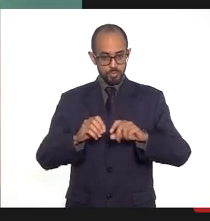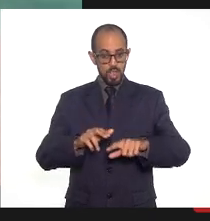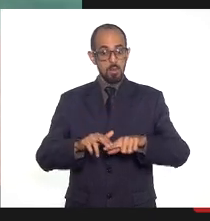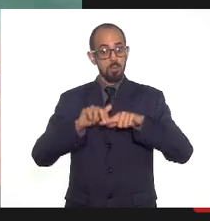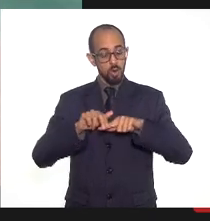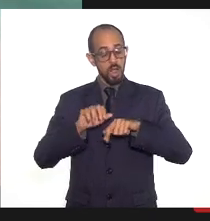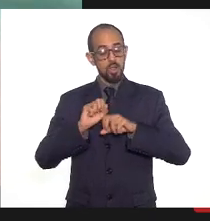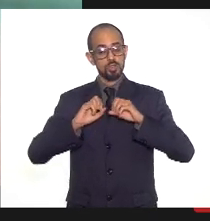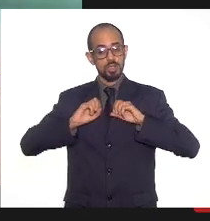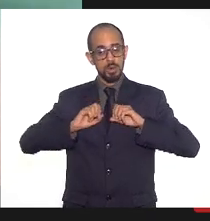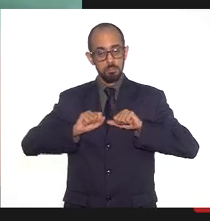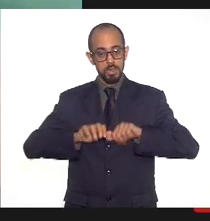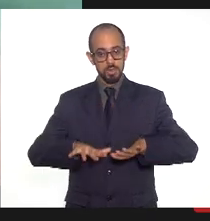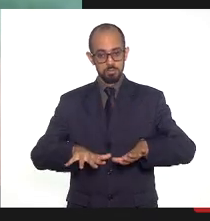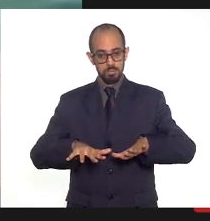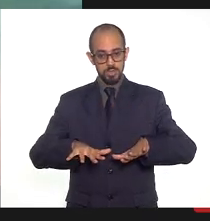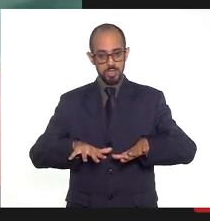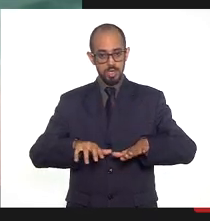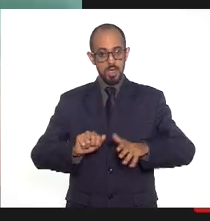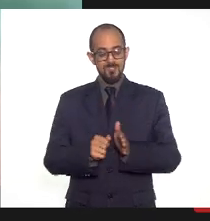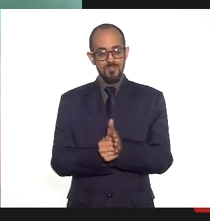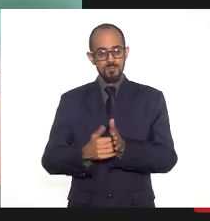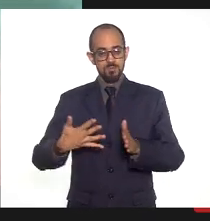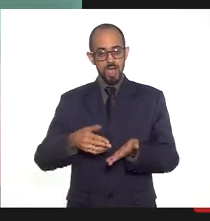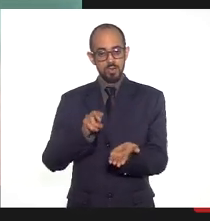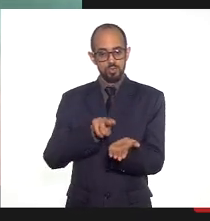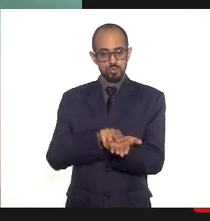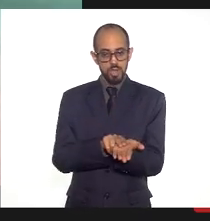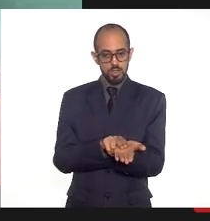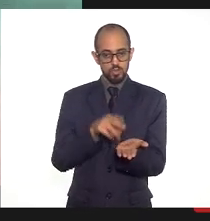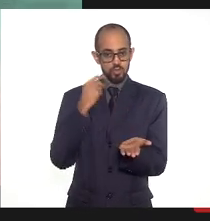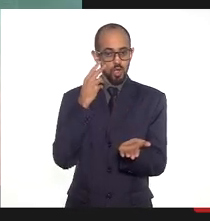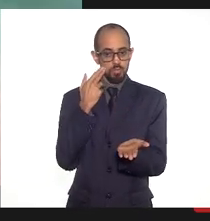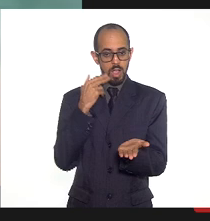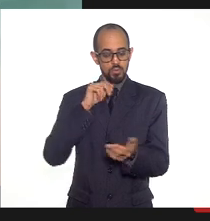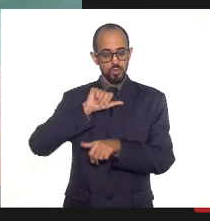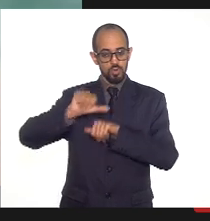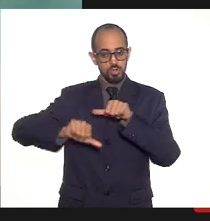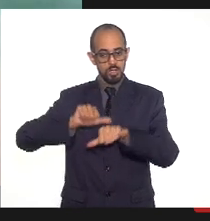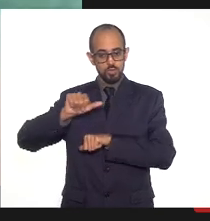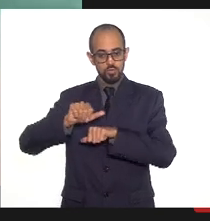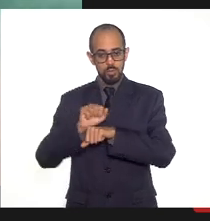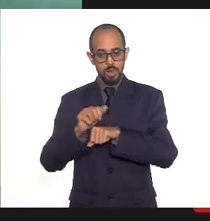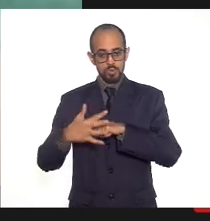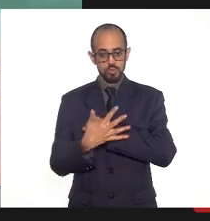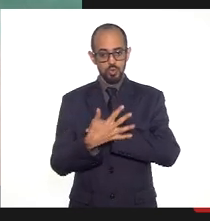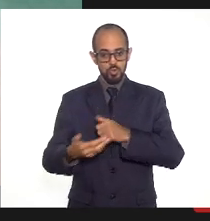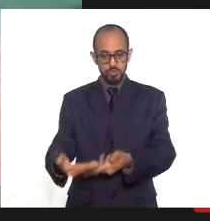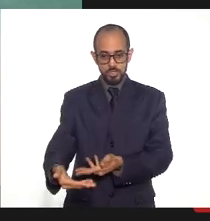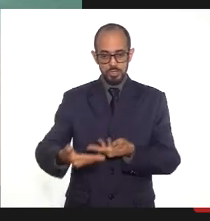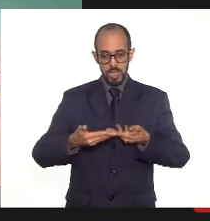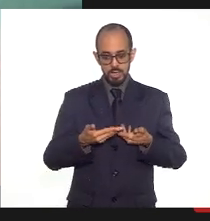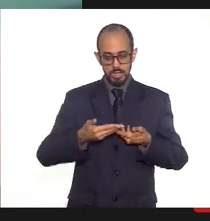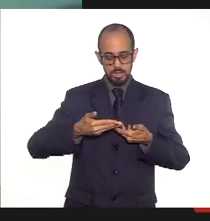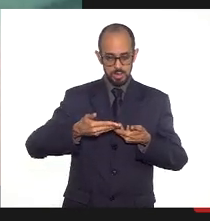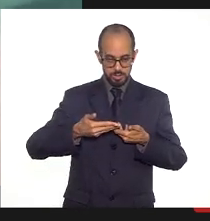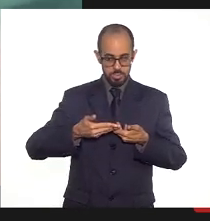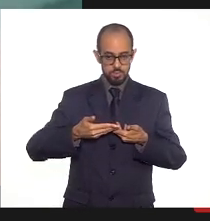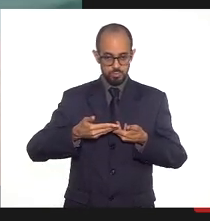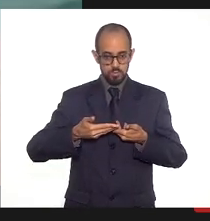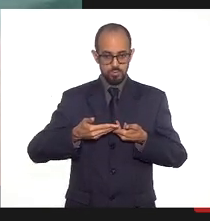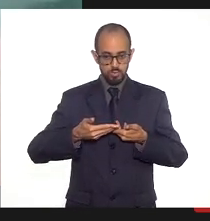leitos normais das unidades foram transmutados para atender os pacientes de COVID.